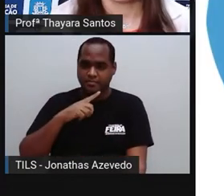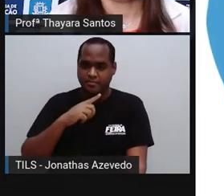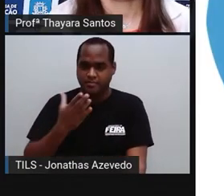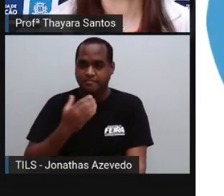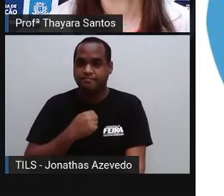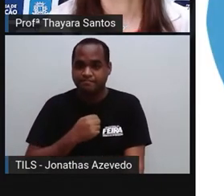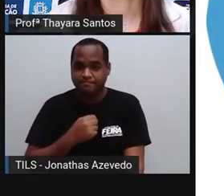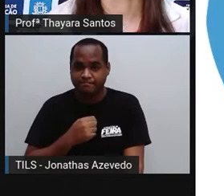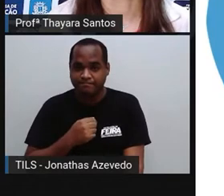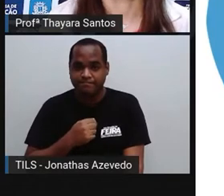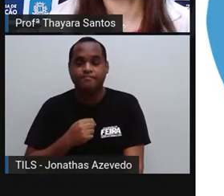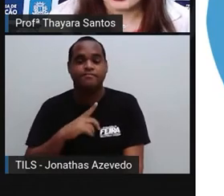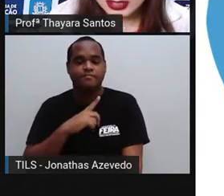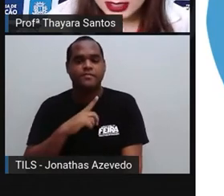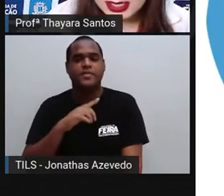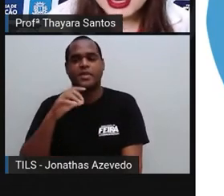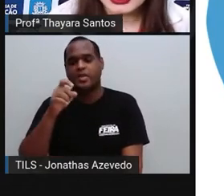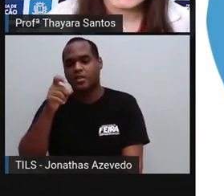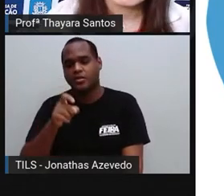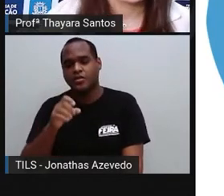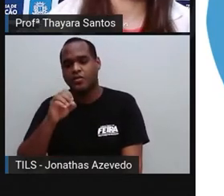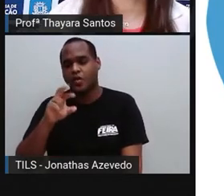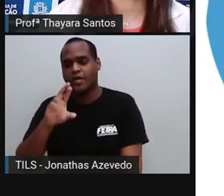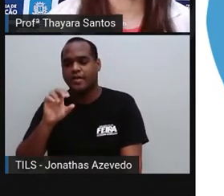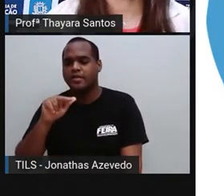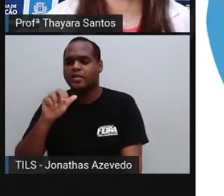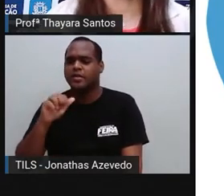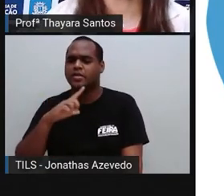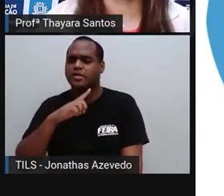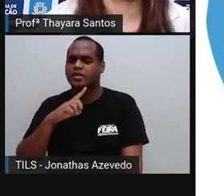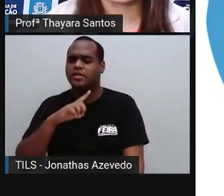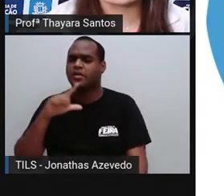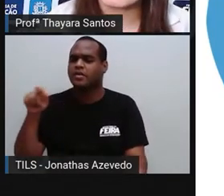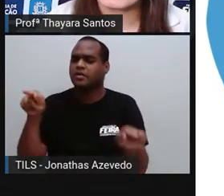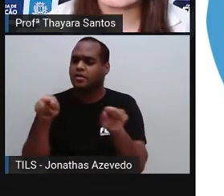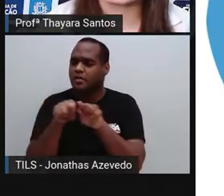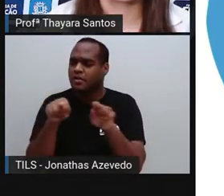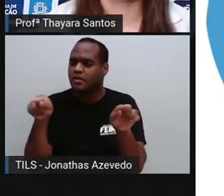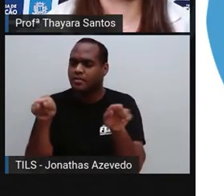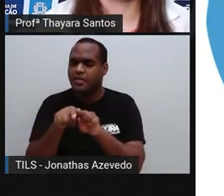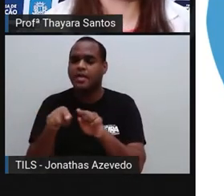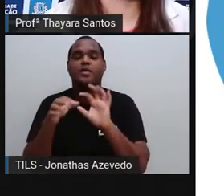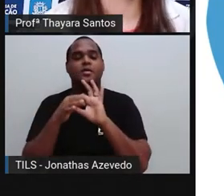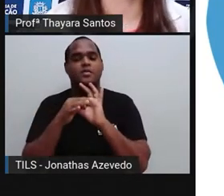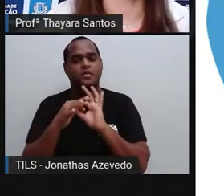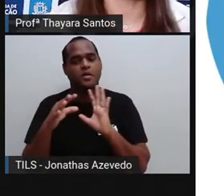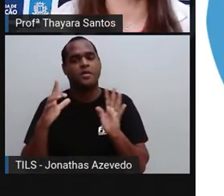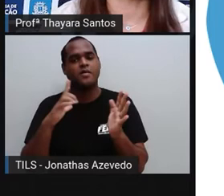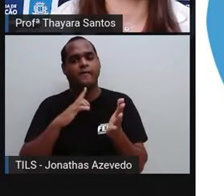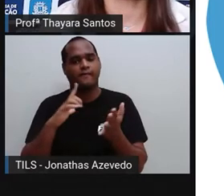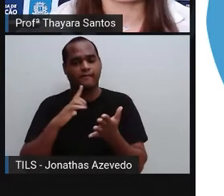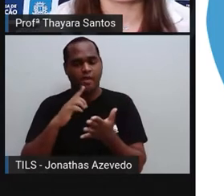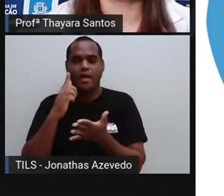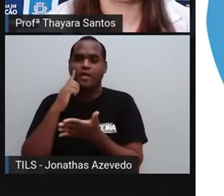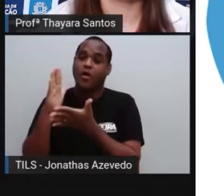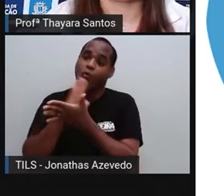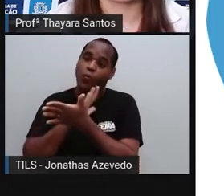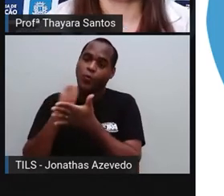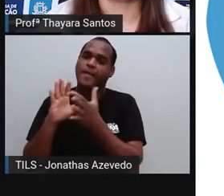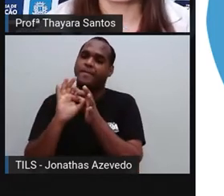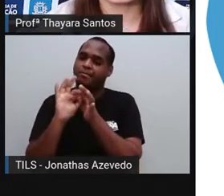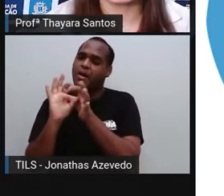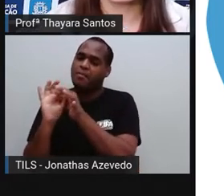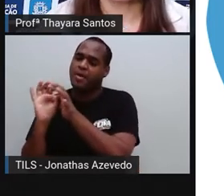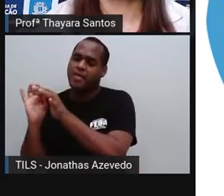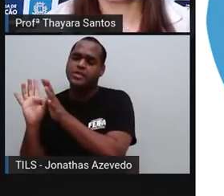As glândulas exócrinas, elas também vão liberar essa secreção produzida por elas na